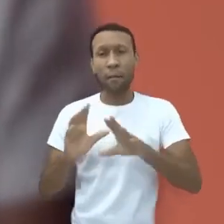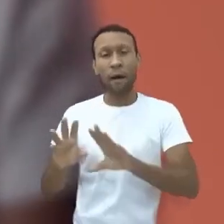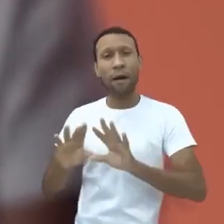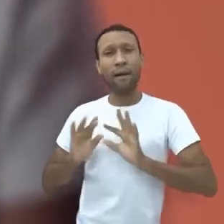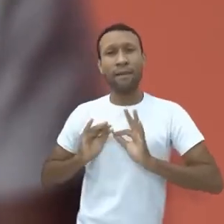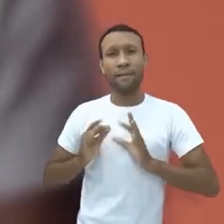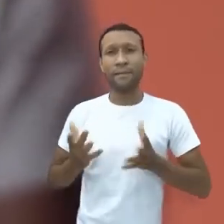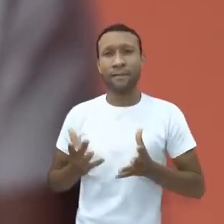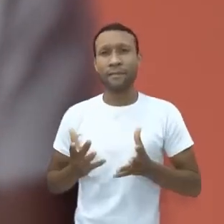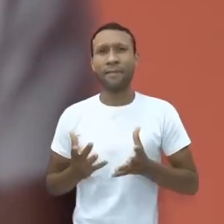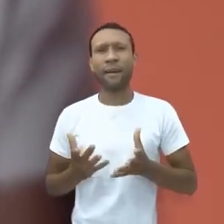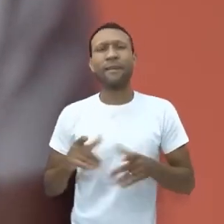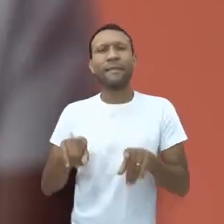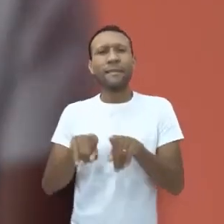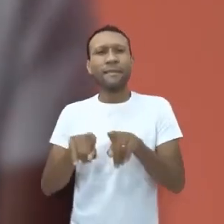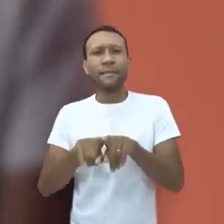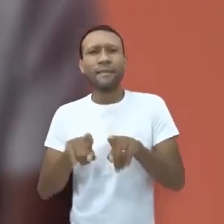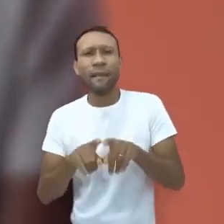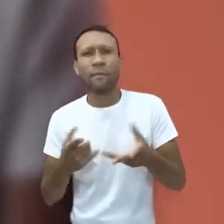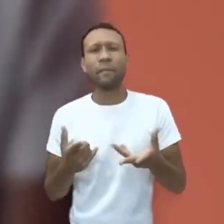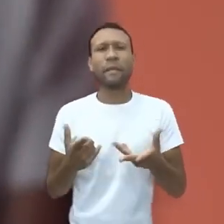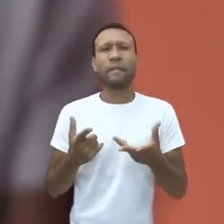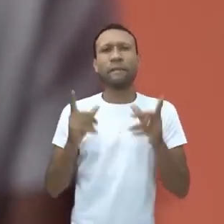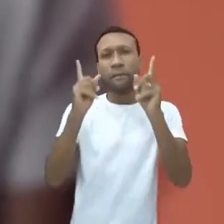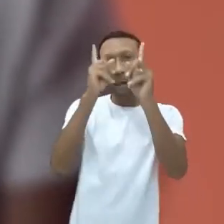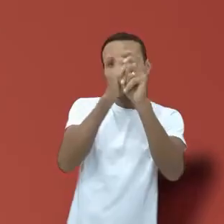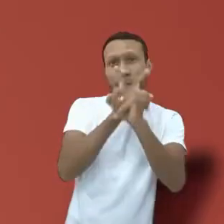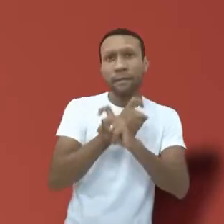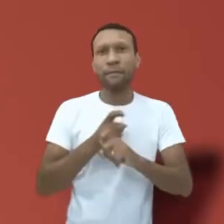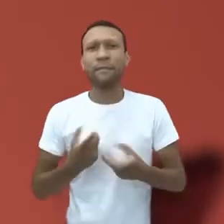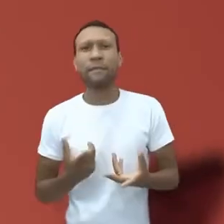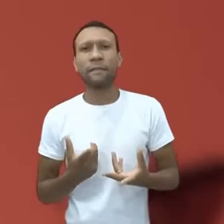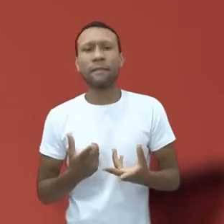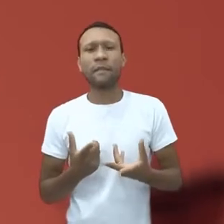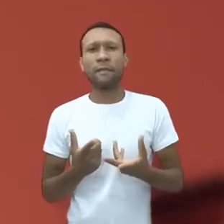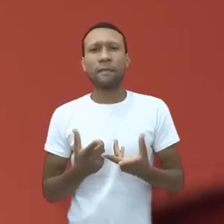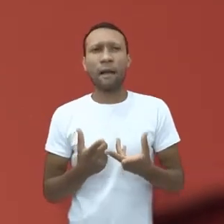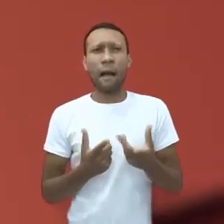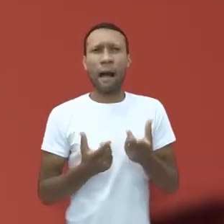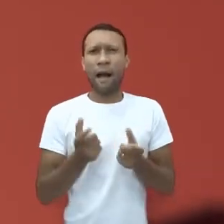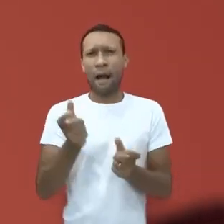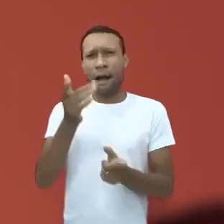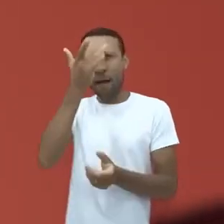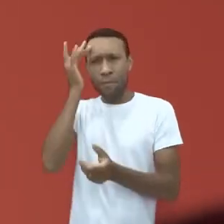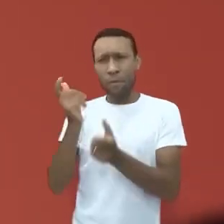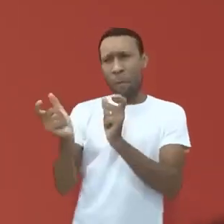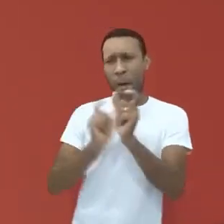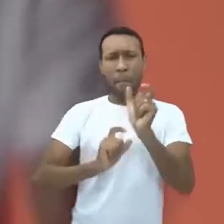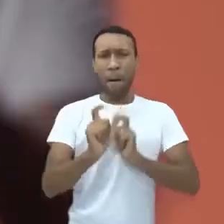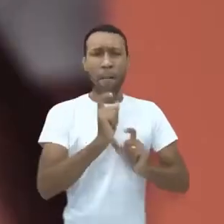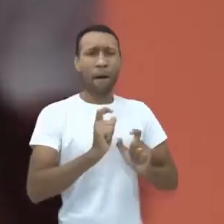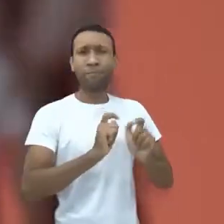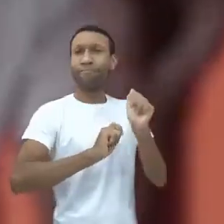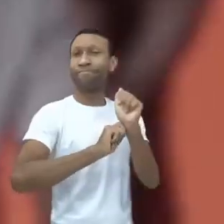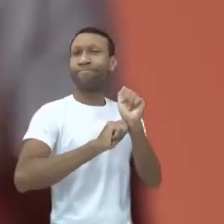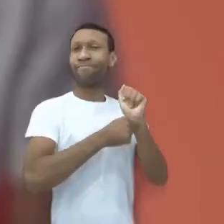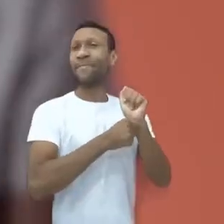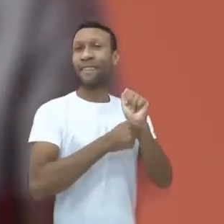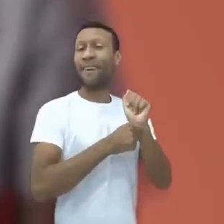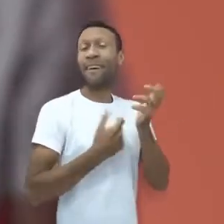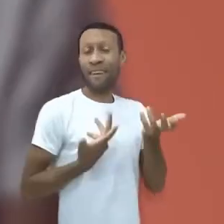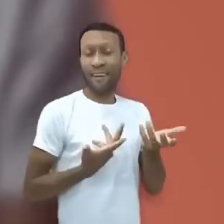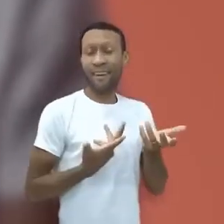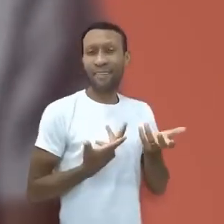Diziam imediatamente a eles para calar a boca, enquanto agora eles têm o mesmo direito à fala que um ganhador do Prêmio Nobel. Mas eu quero aqui ser bastante